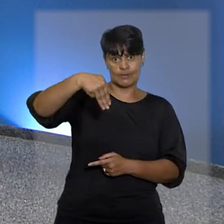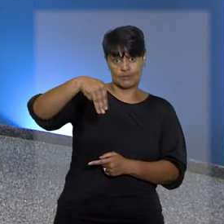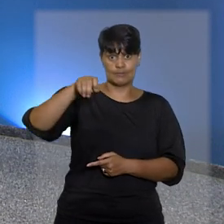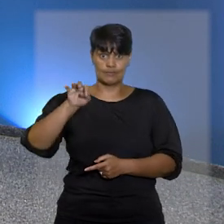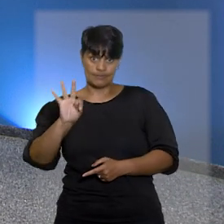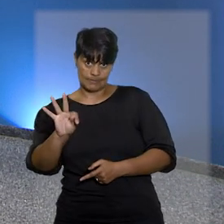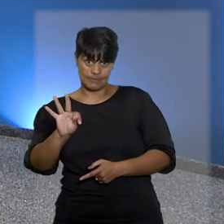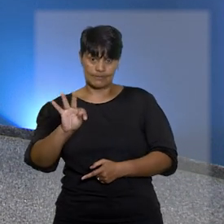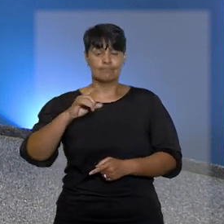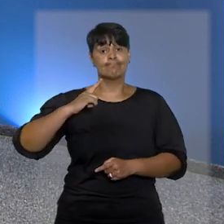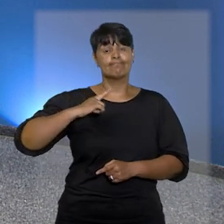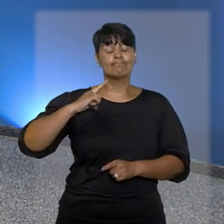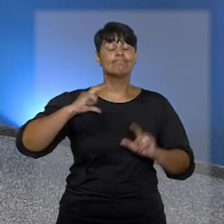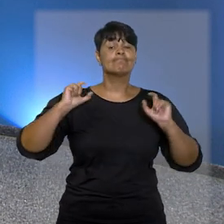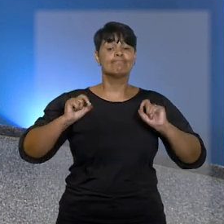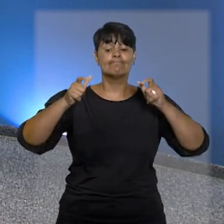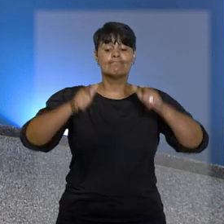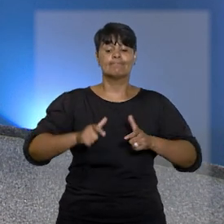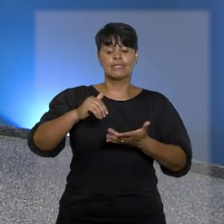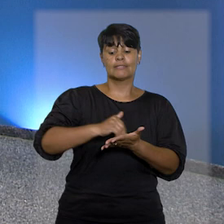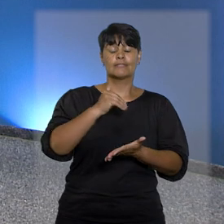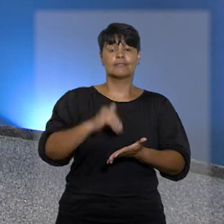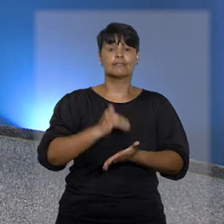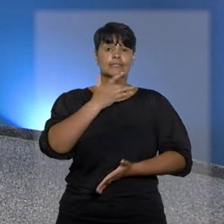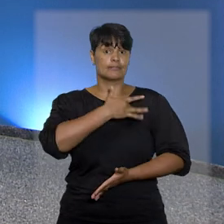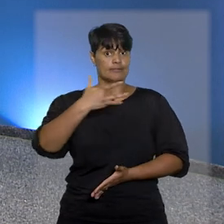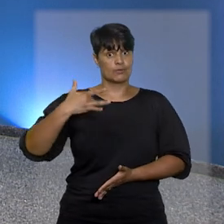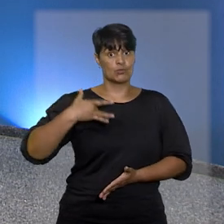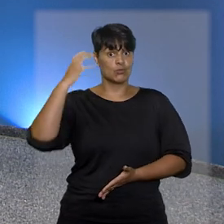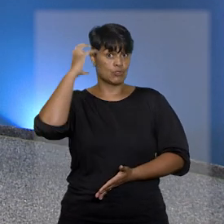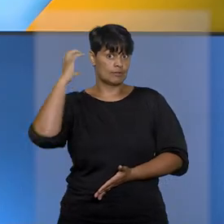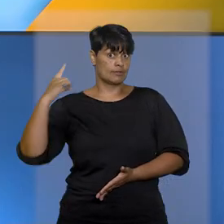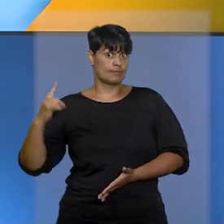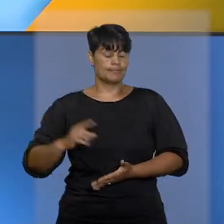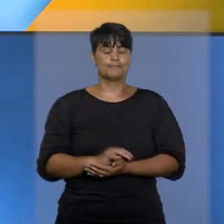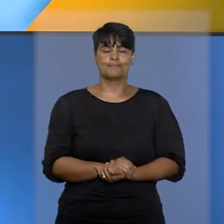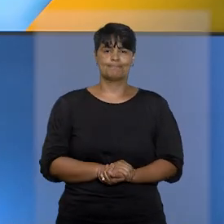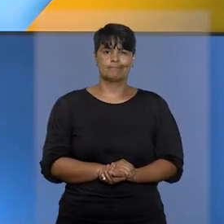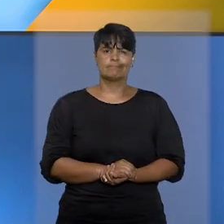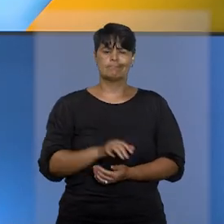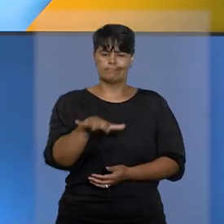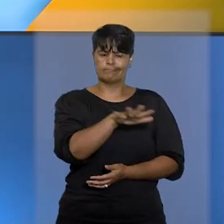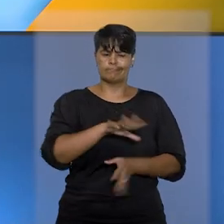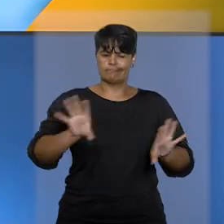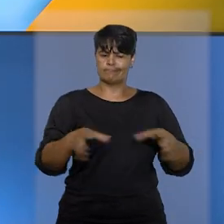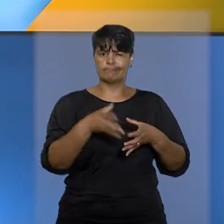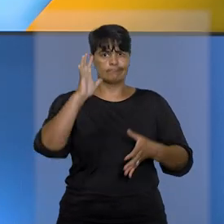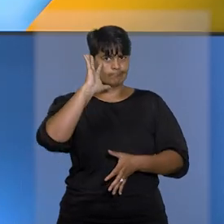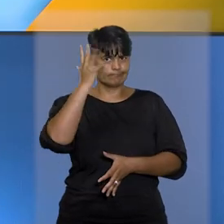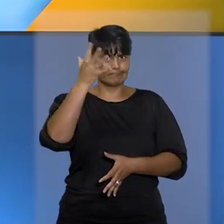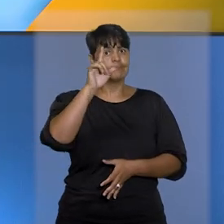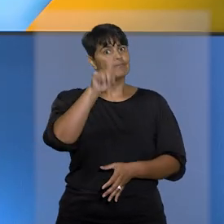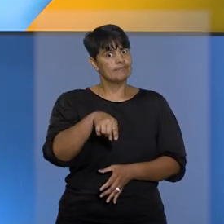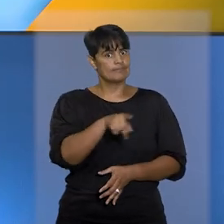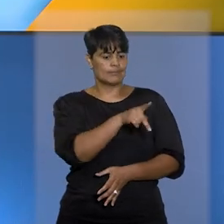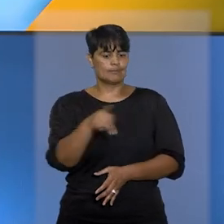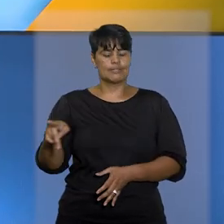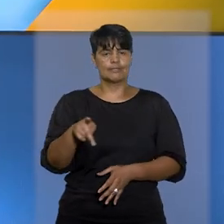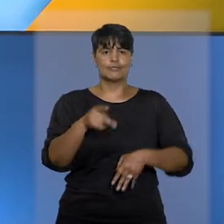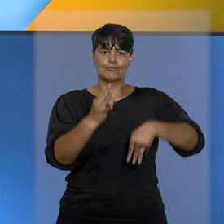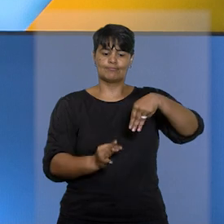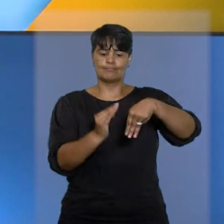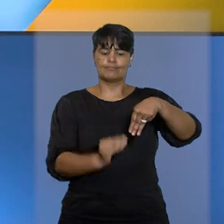de Mato Grosso na Secretaria de Saúde da capital Cuiabá. A decisão monocrática é da presidente do